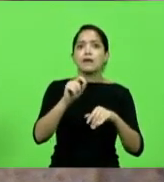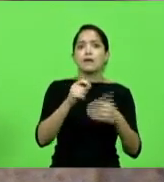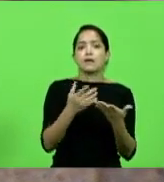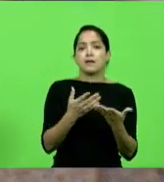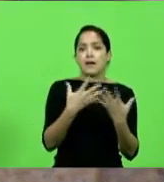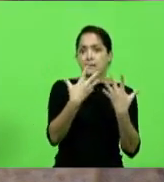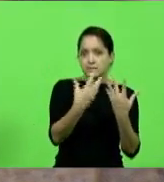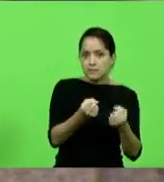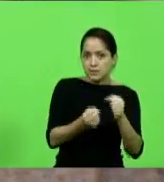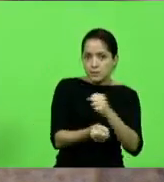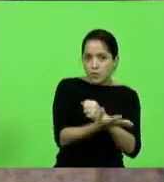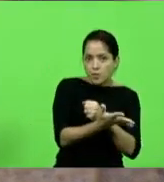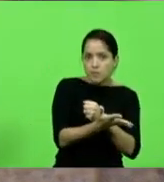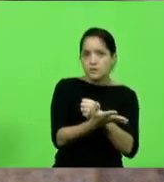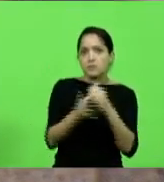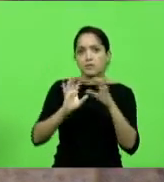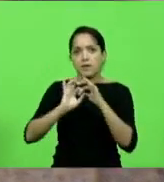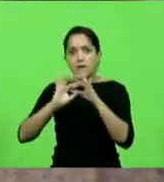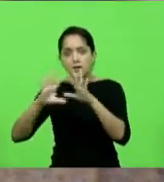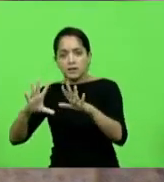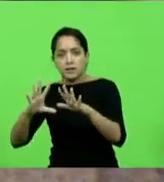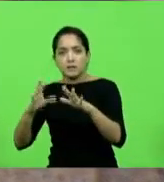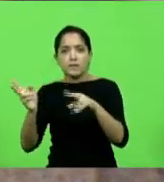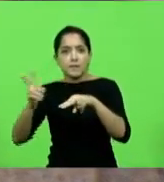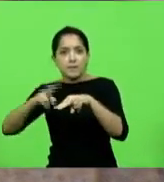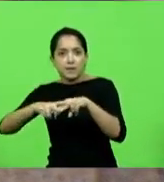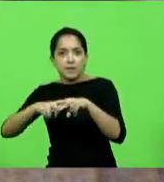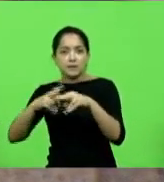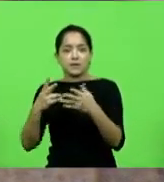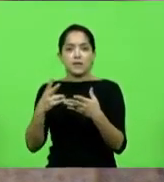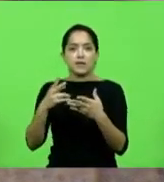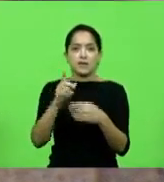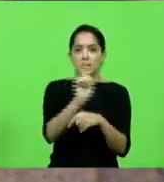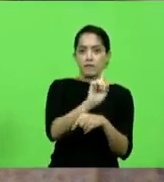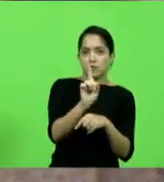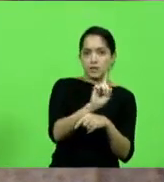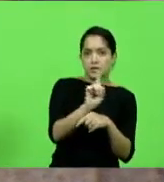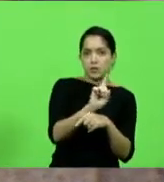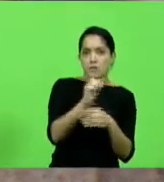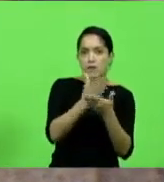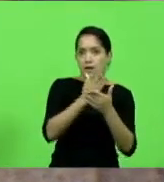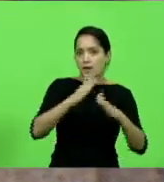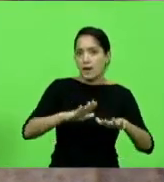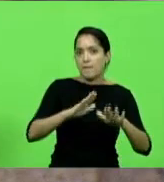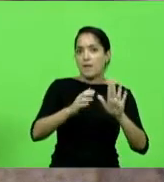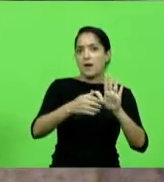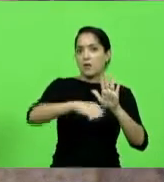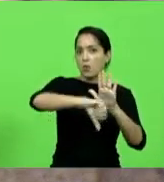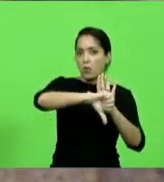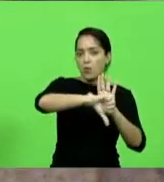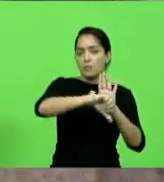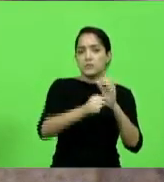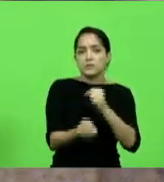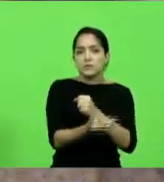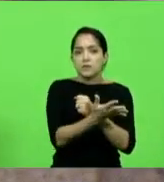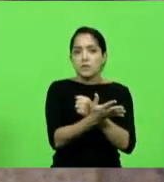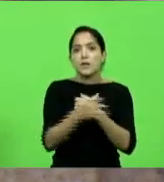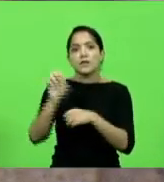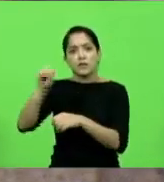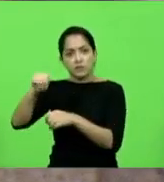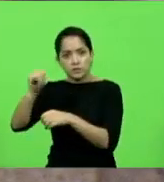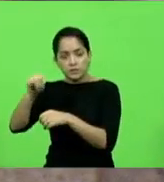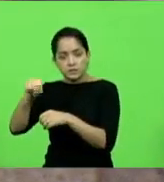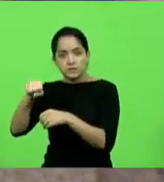quem é a favor de soltar bandido e quem é contra, quem vota não é porque quer acabar com a bandidagem e quem vota sim é porque é conivente com